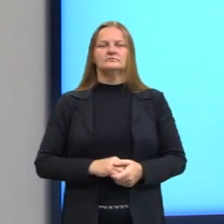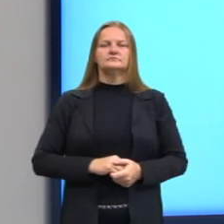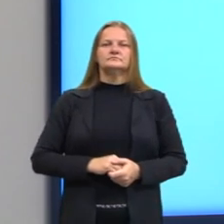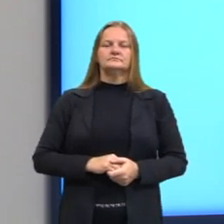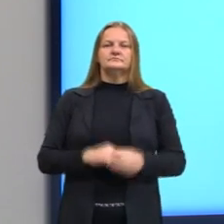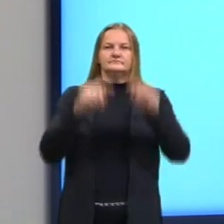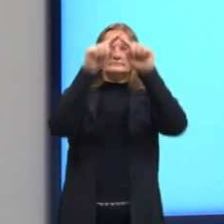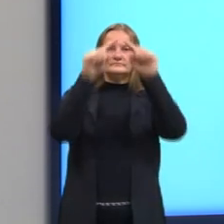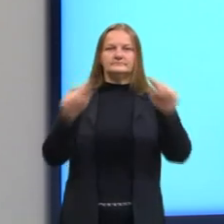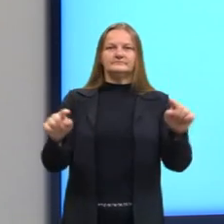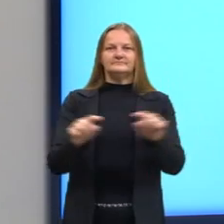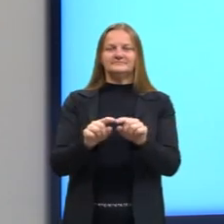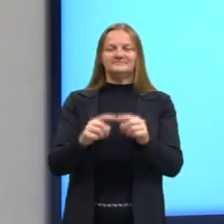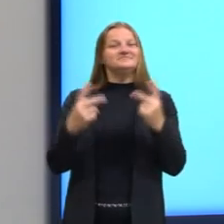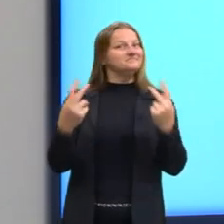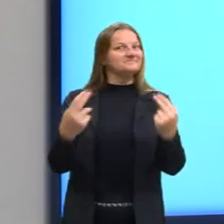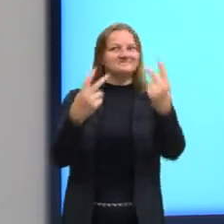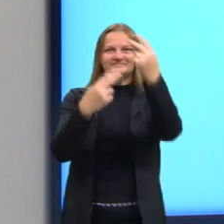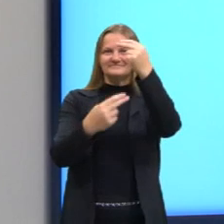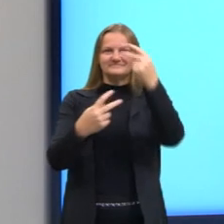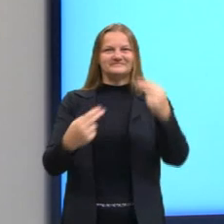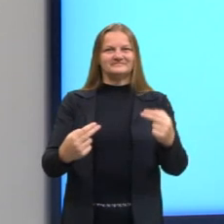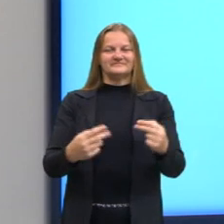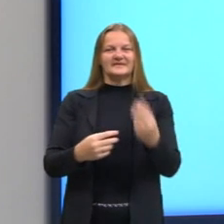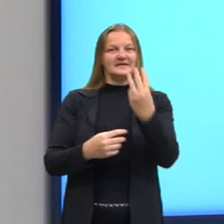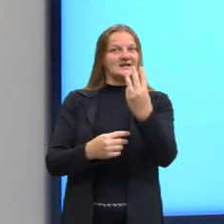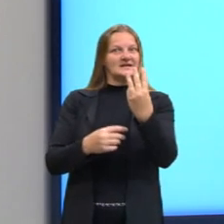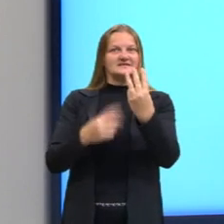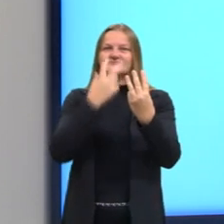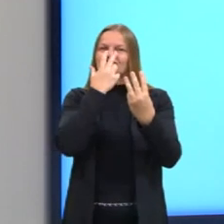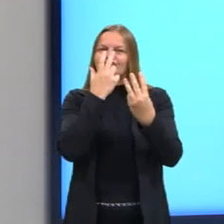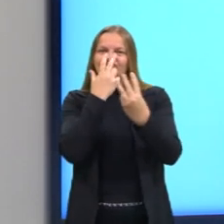Ou um triângulo que tem três lados congruentes.